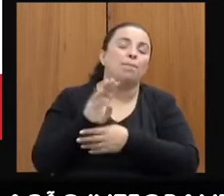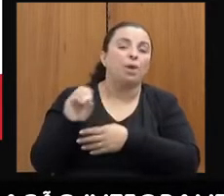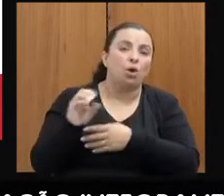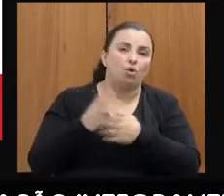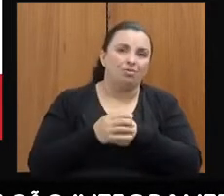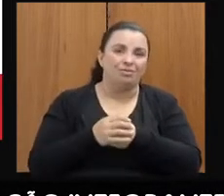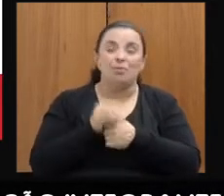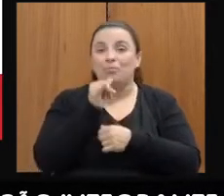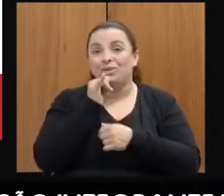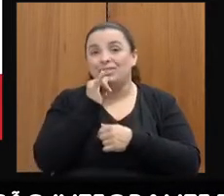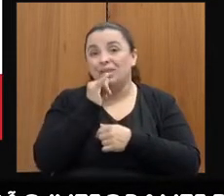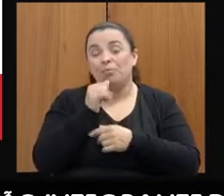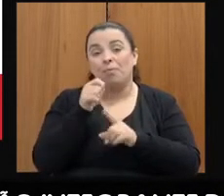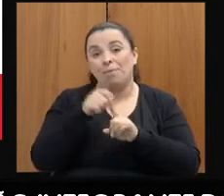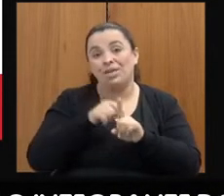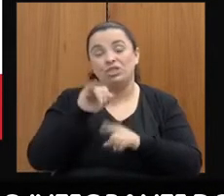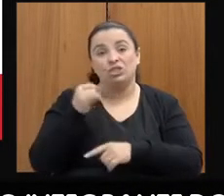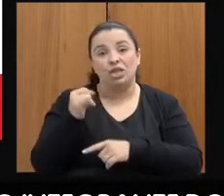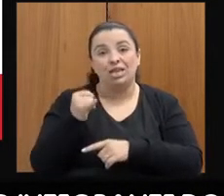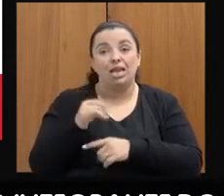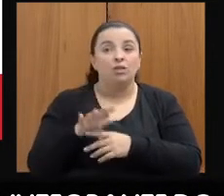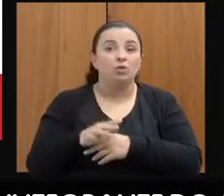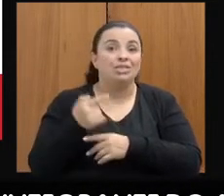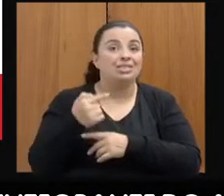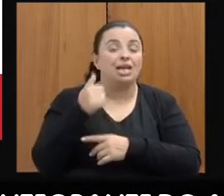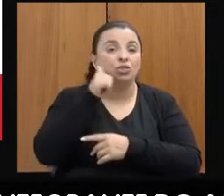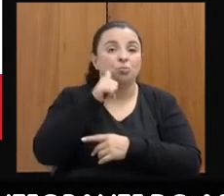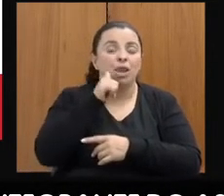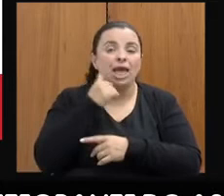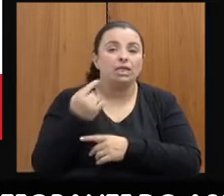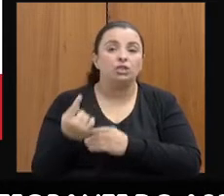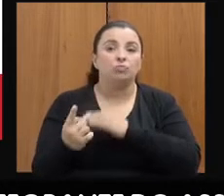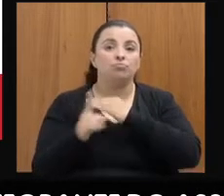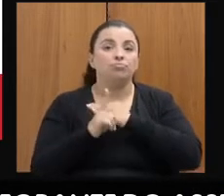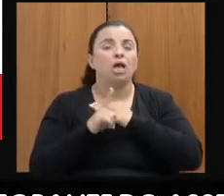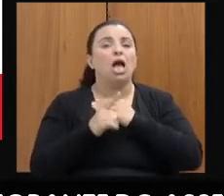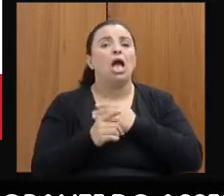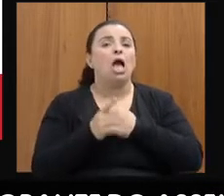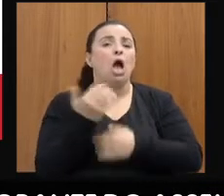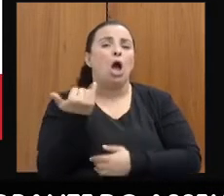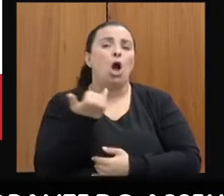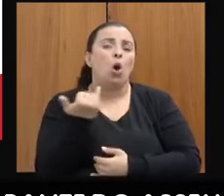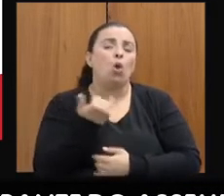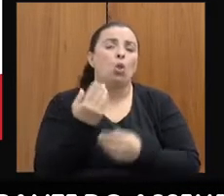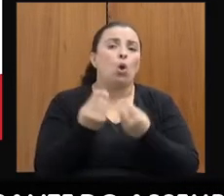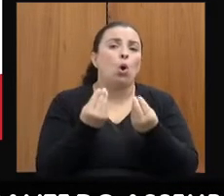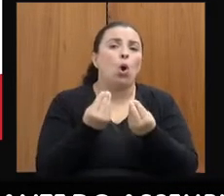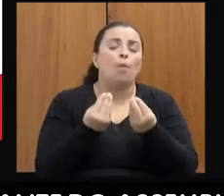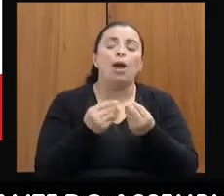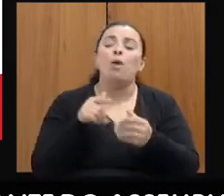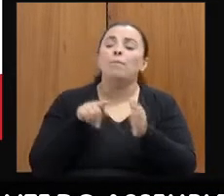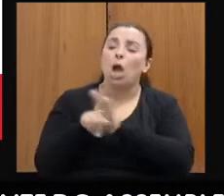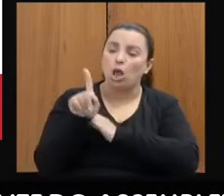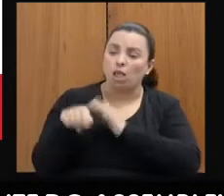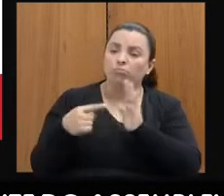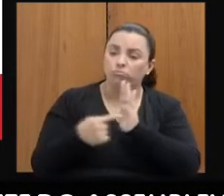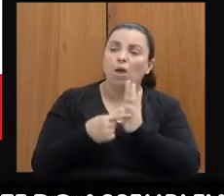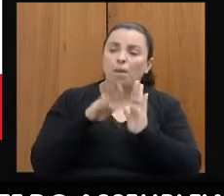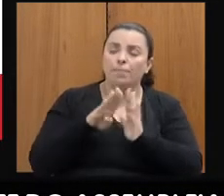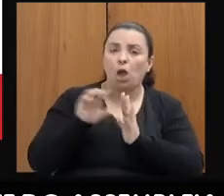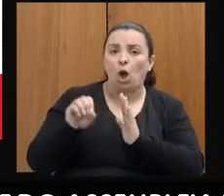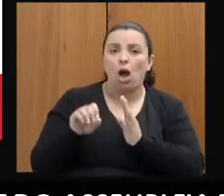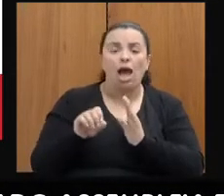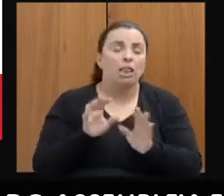sete mulheres foram isso. Por algum motivo, contaram para mim, para a Roberta, mas falaram, não vou fazer. E aí, gente tem esse trabalho de dizer, tudo bem, mas ela tem que sair